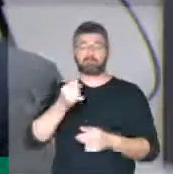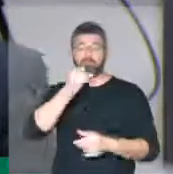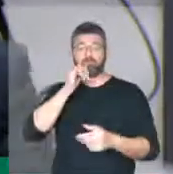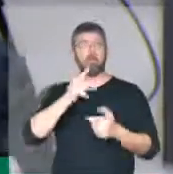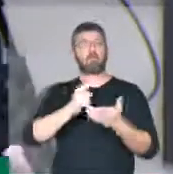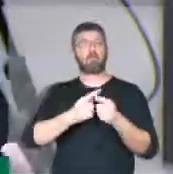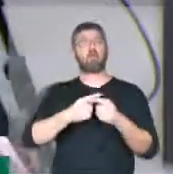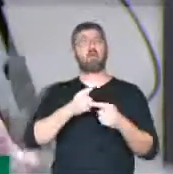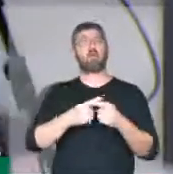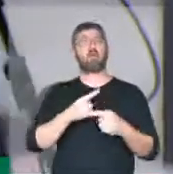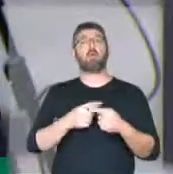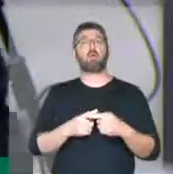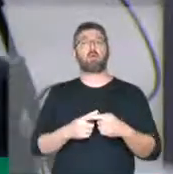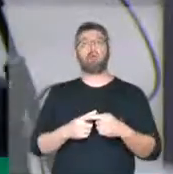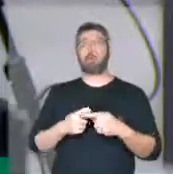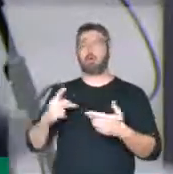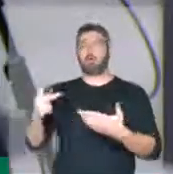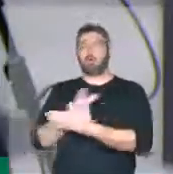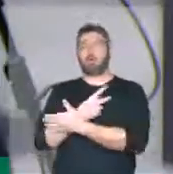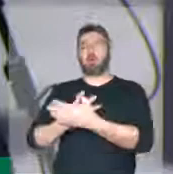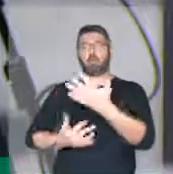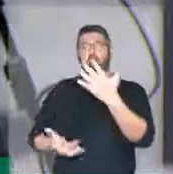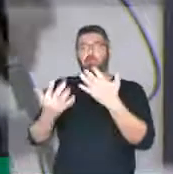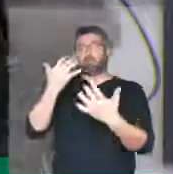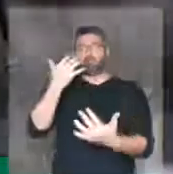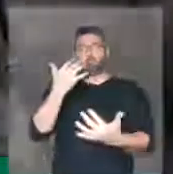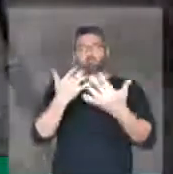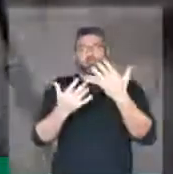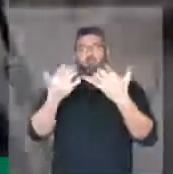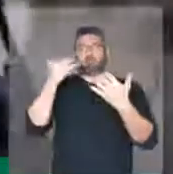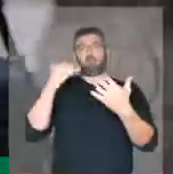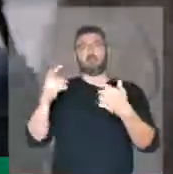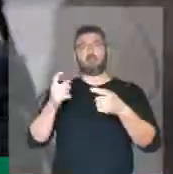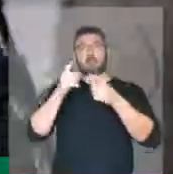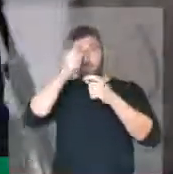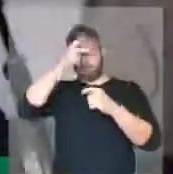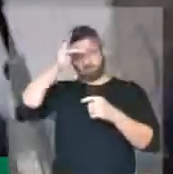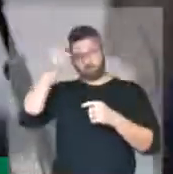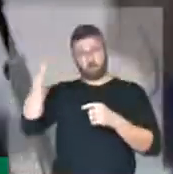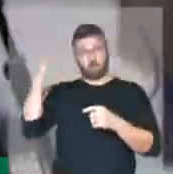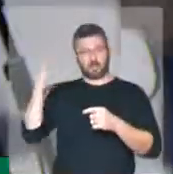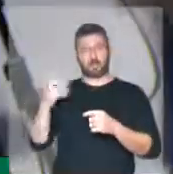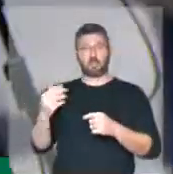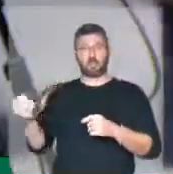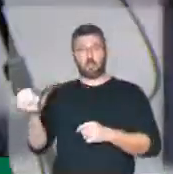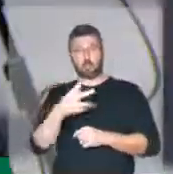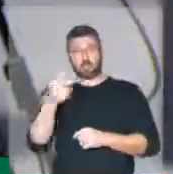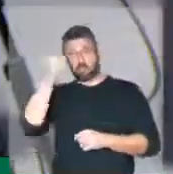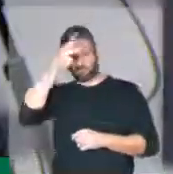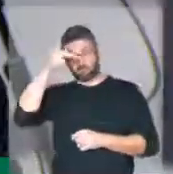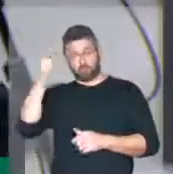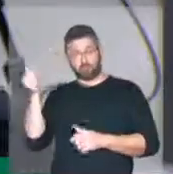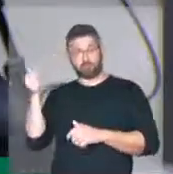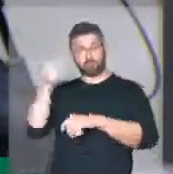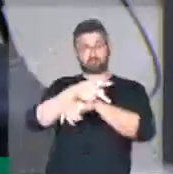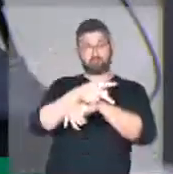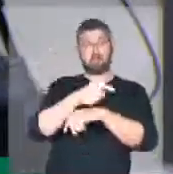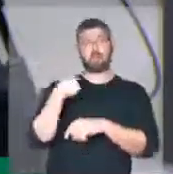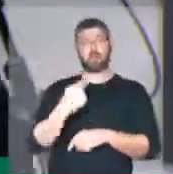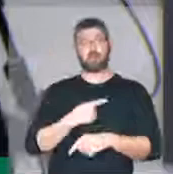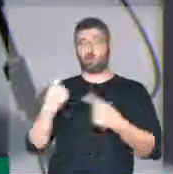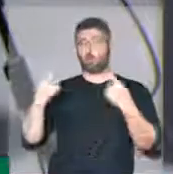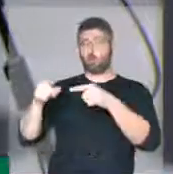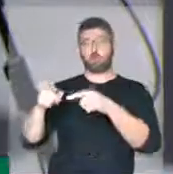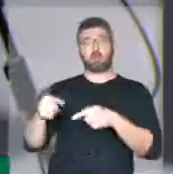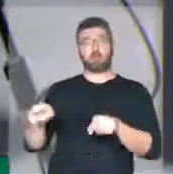viemos de escândalos em cima de escândalos na gestão passada. Entra a atual gestão em que nós disputamos